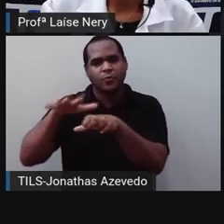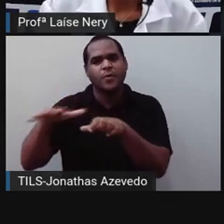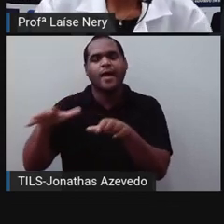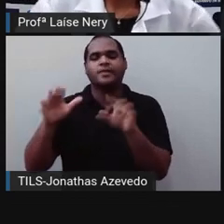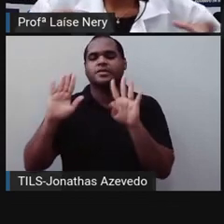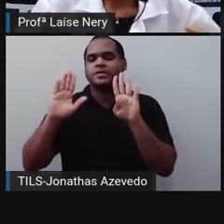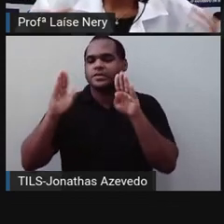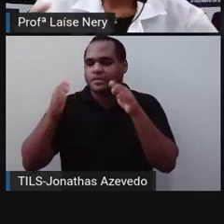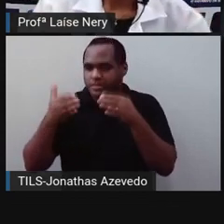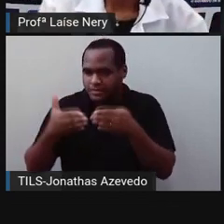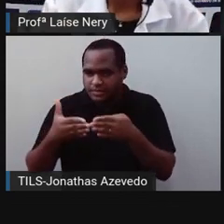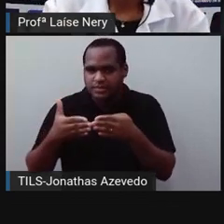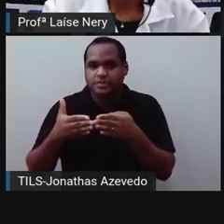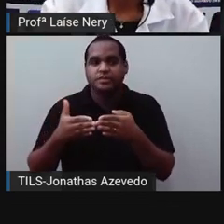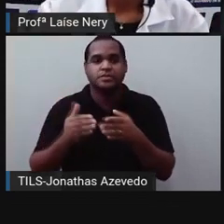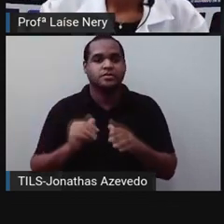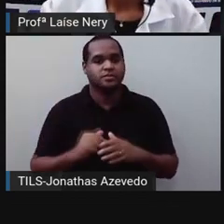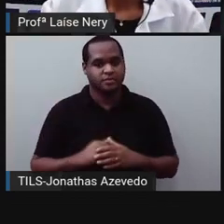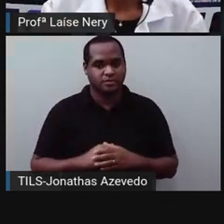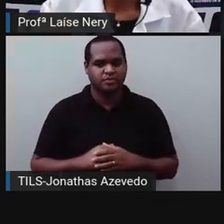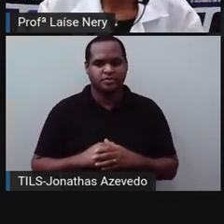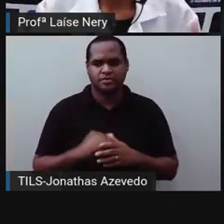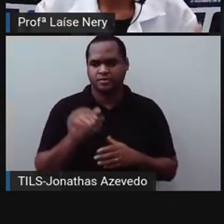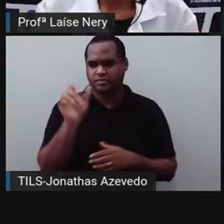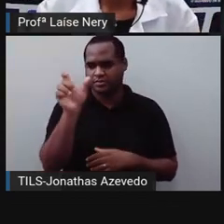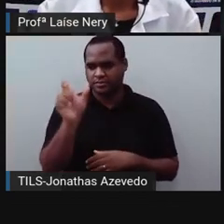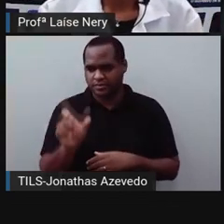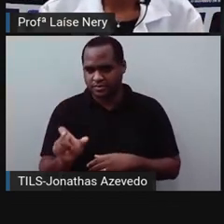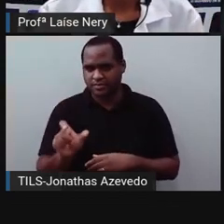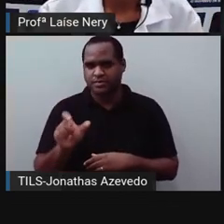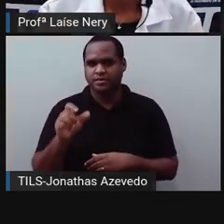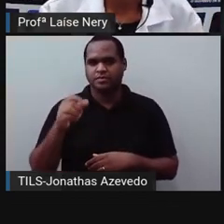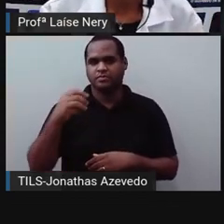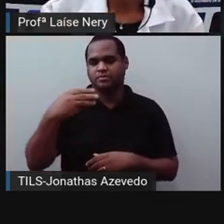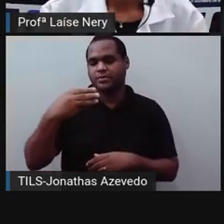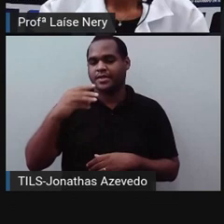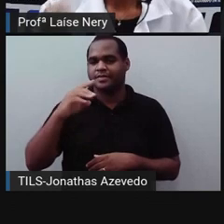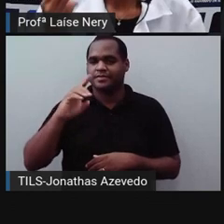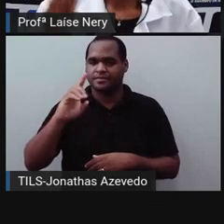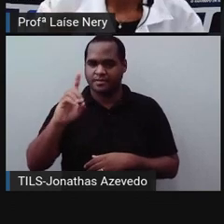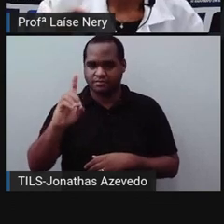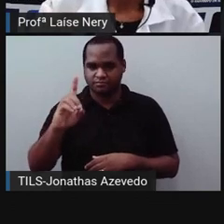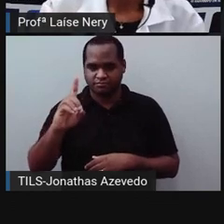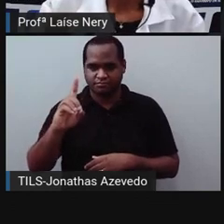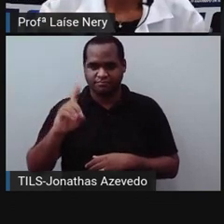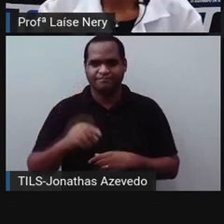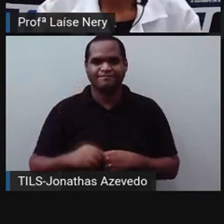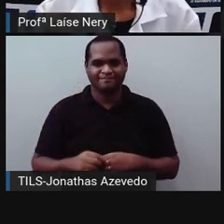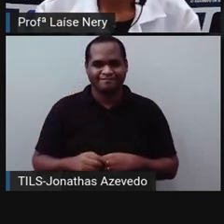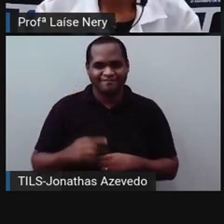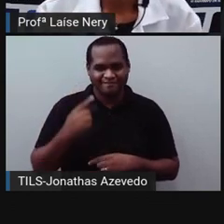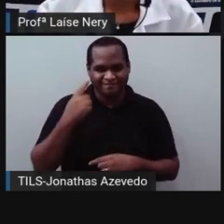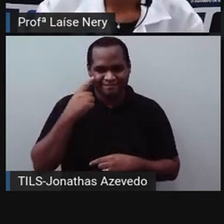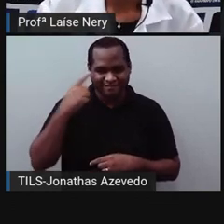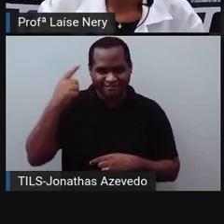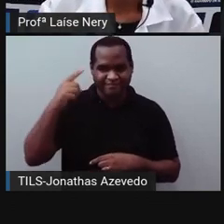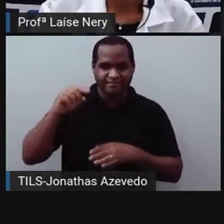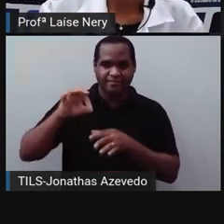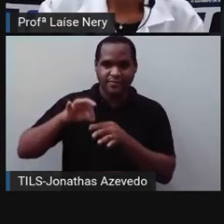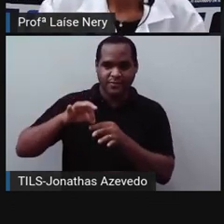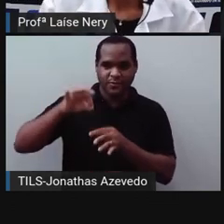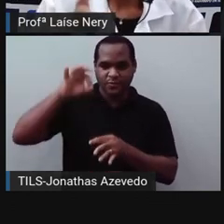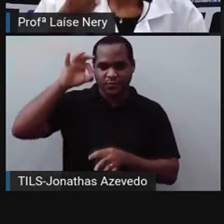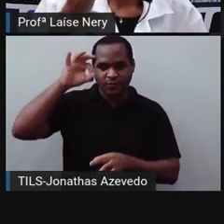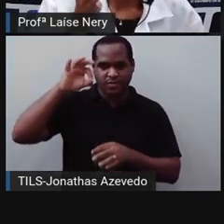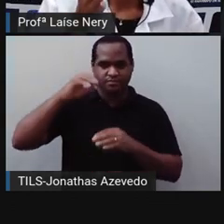ocupam um lugar no espaço, devido a sua característica de tridimensionalidade, ou